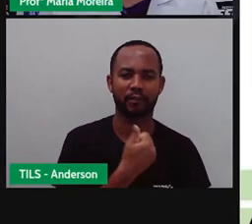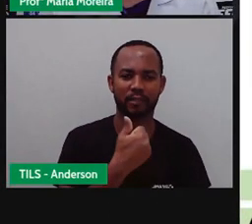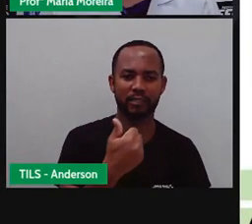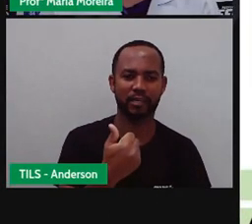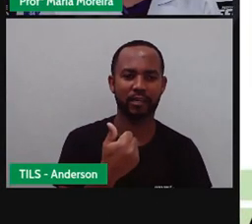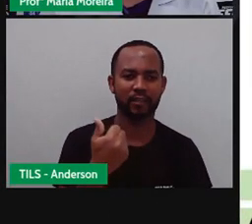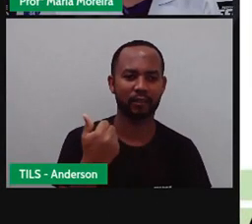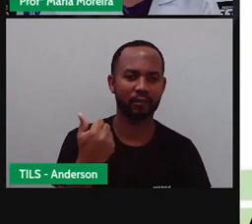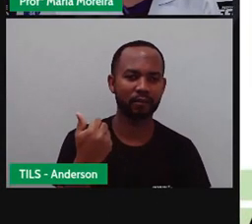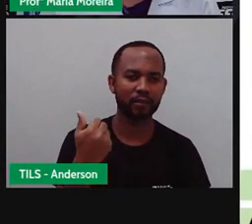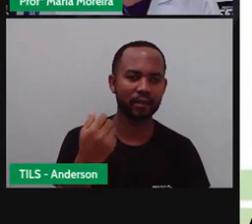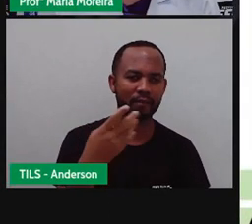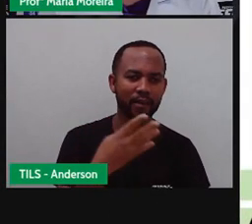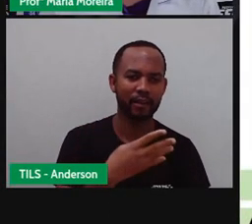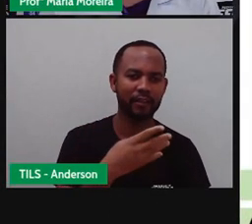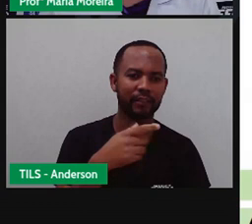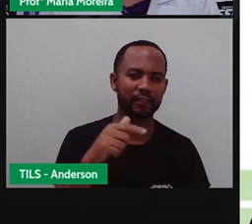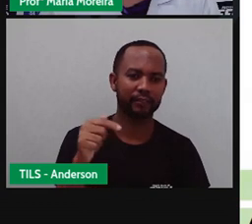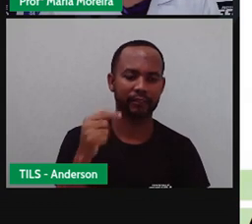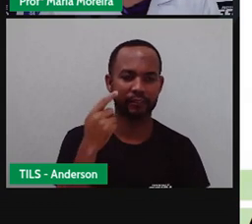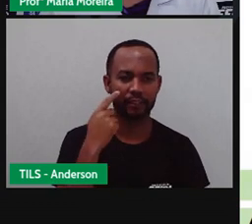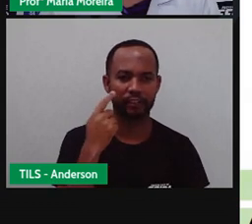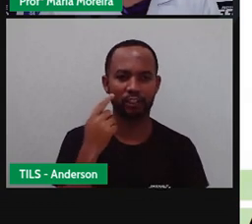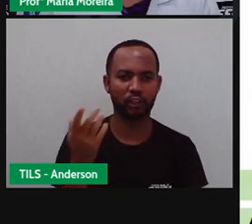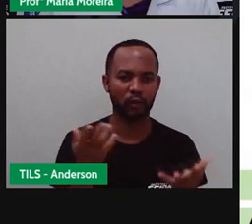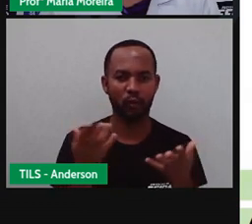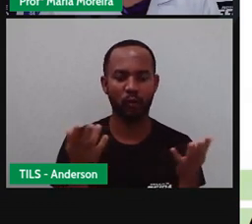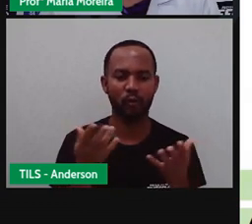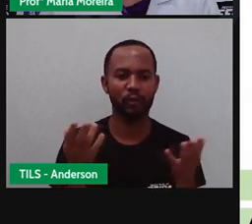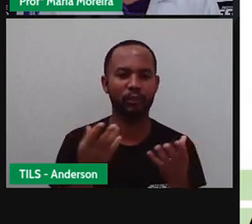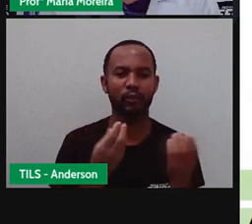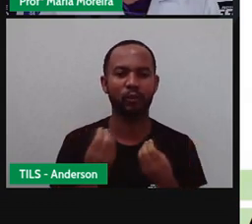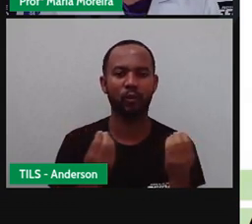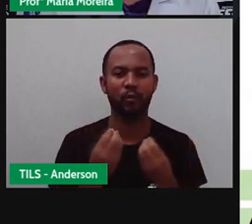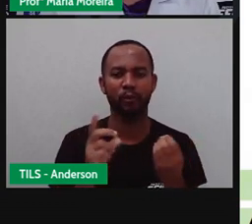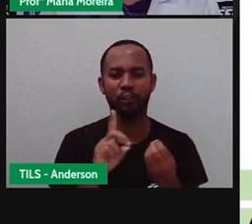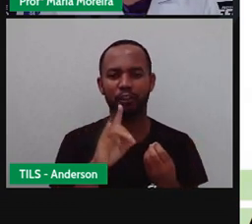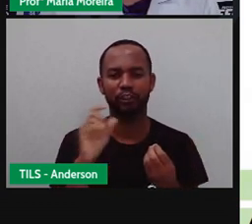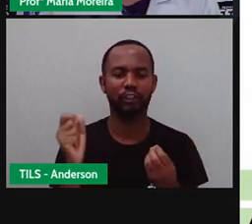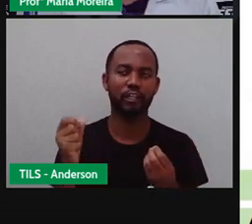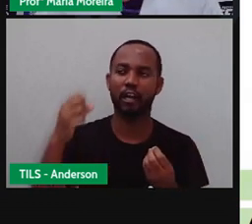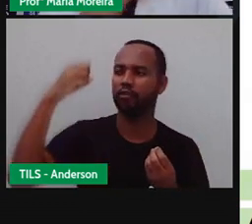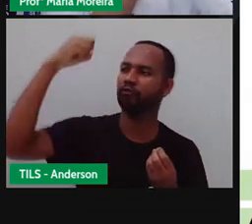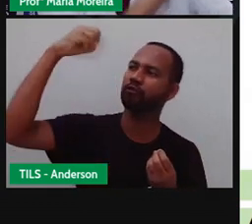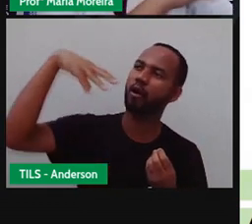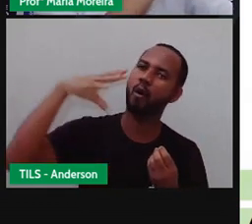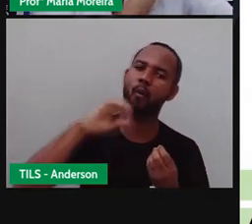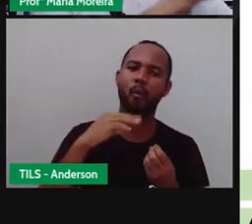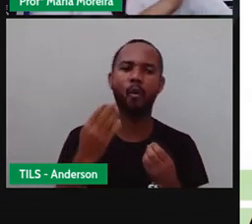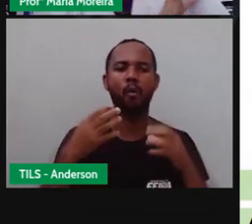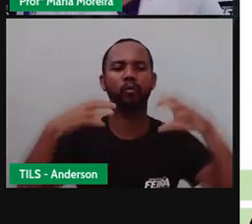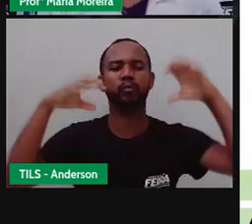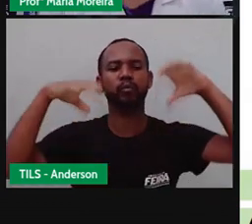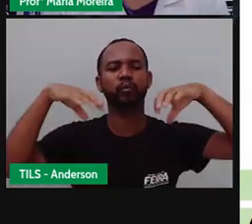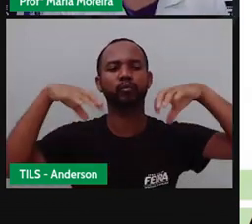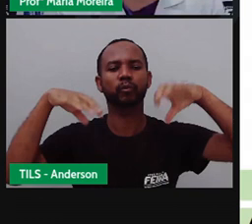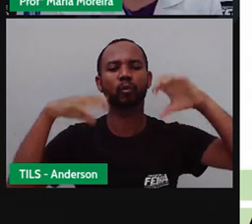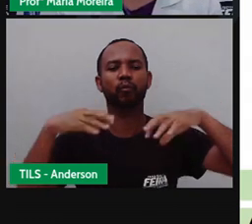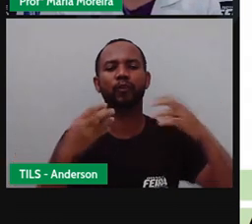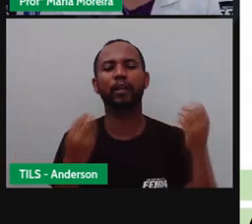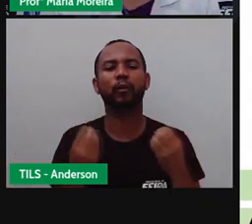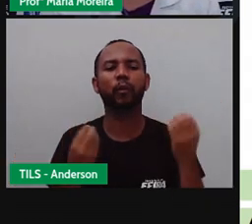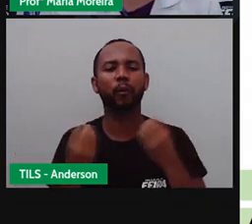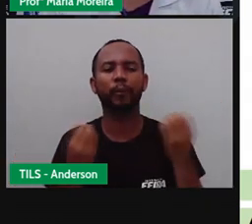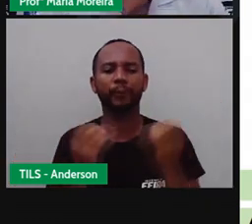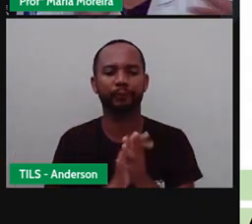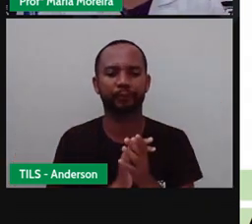vocês, ensolarado? Tá rolando aquela chuvinha gostosa? Estão com preguiça? Então, bota essa preguiça